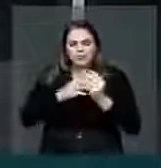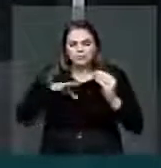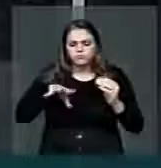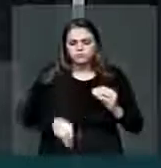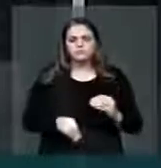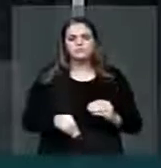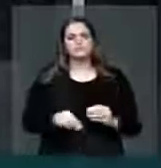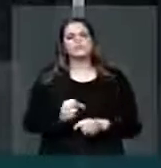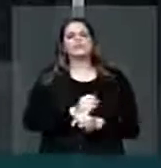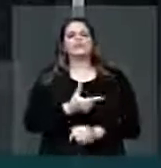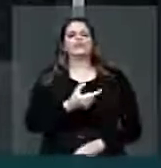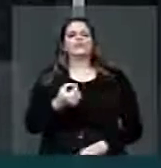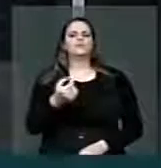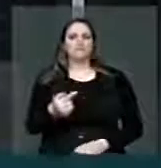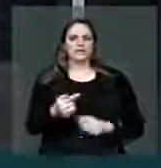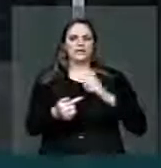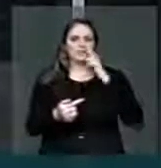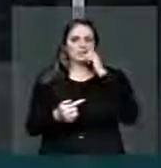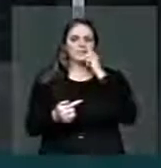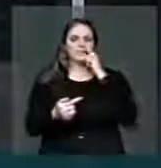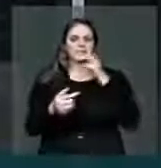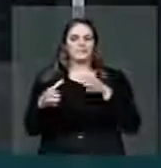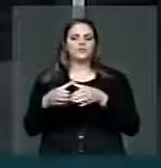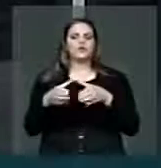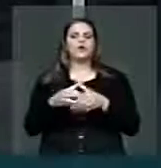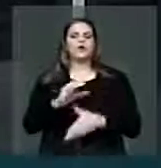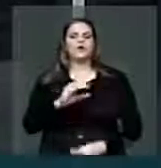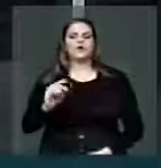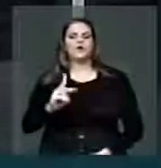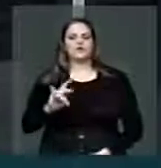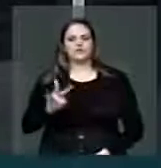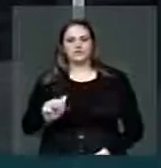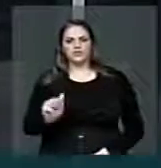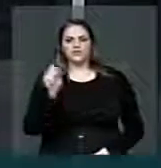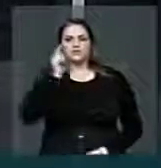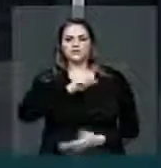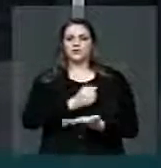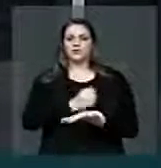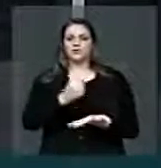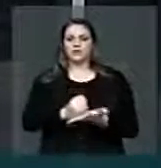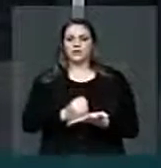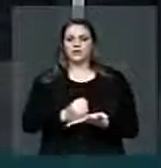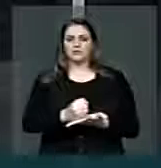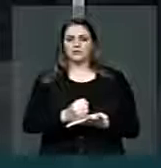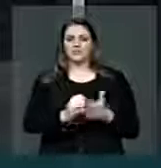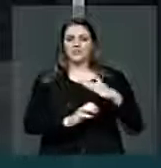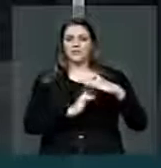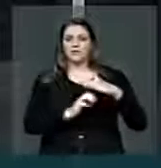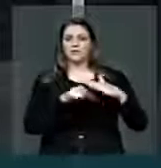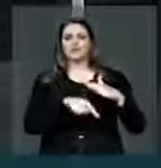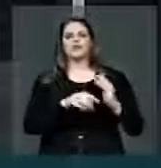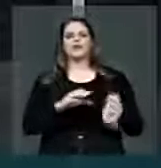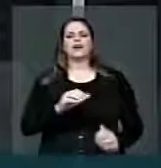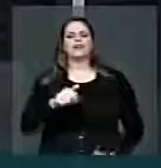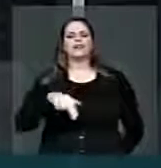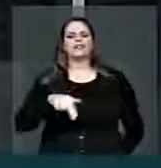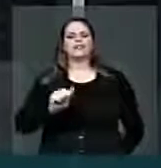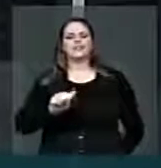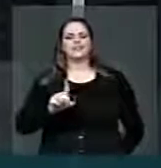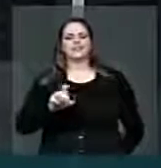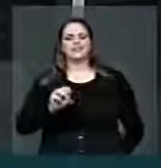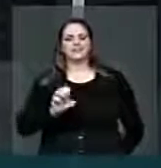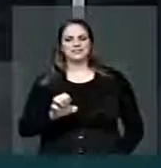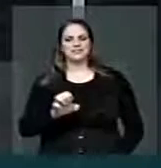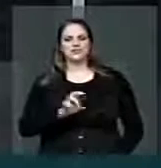a cooperativa dos garimpeiros firmou um contrato com uma empresa canadense chamado Colosso para que